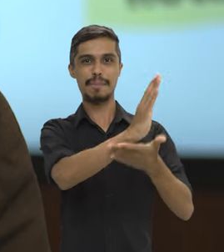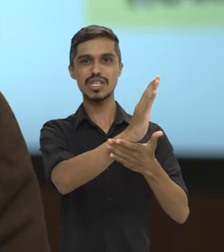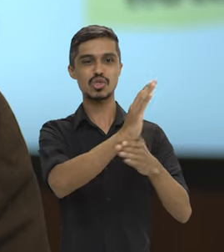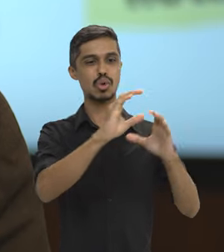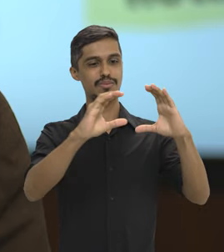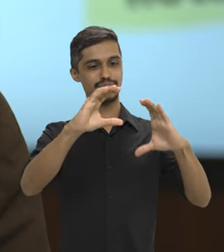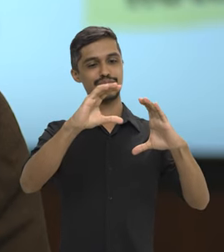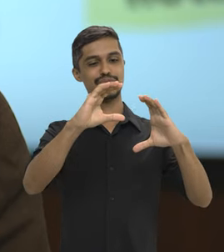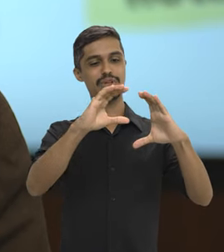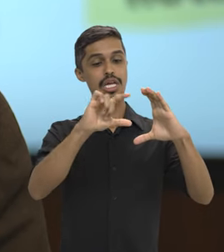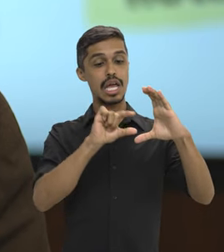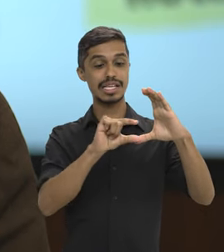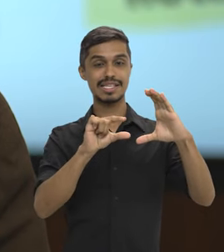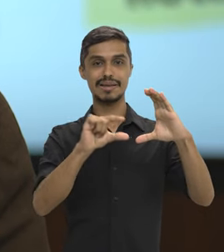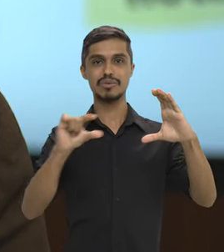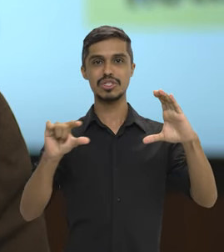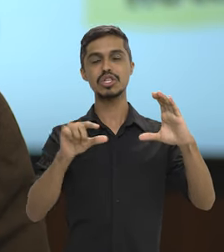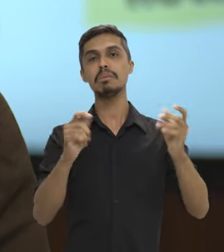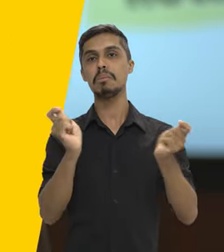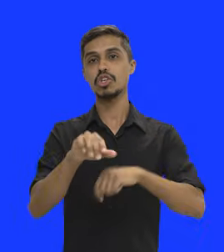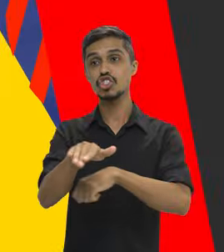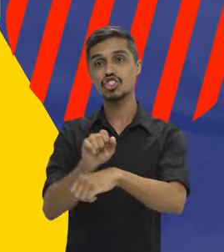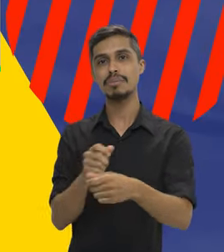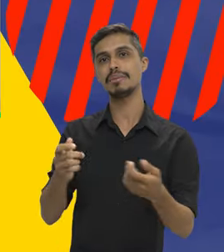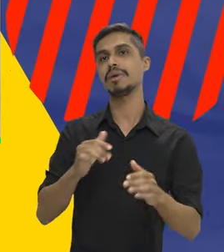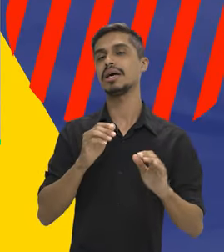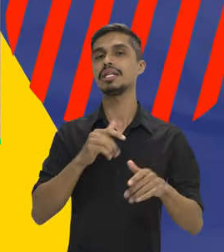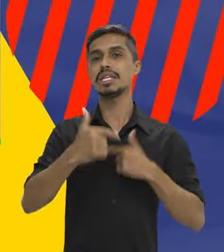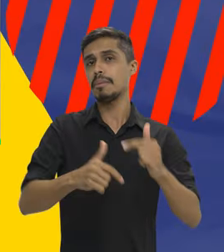eventualmente chamados, inclusive, para vagas temporárias.